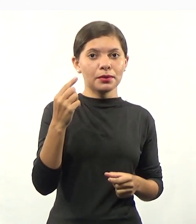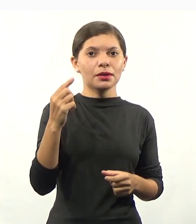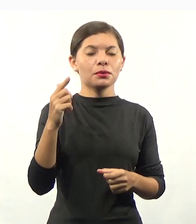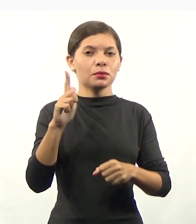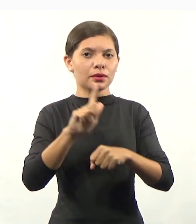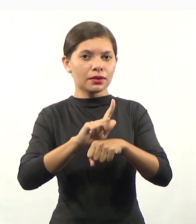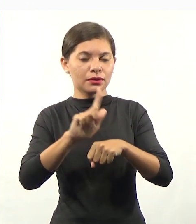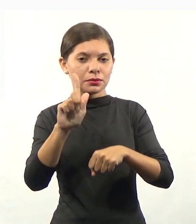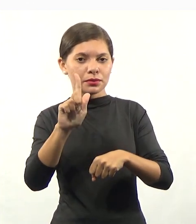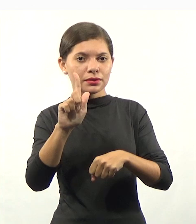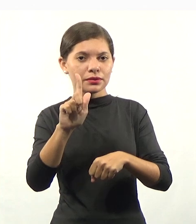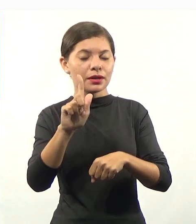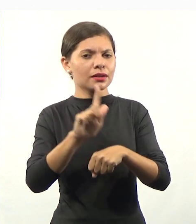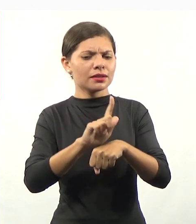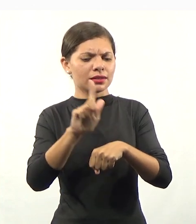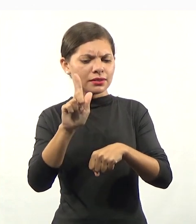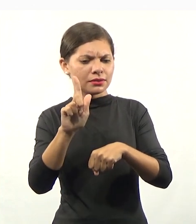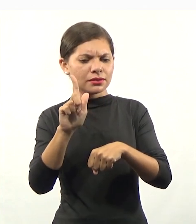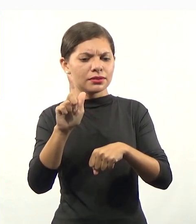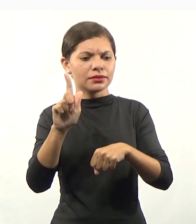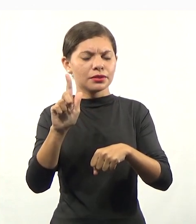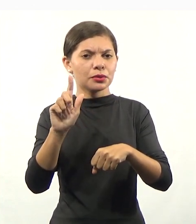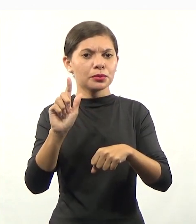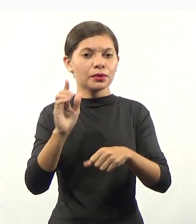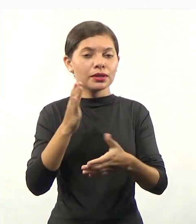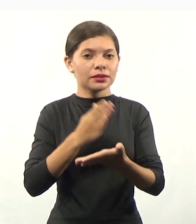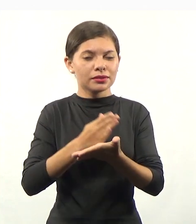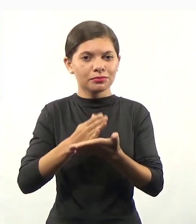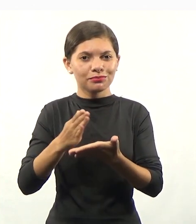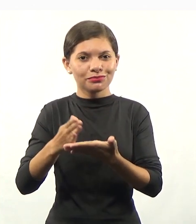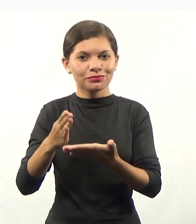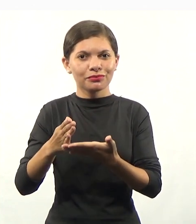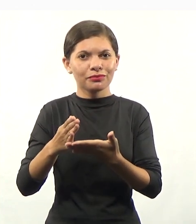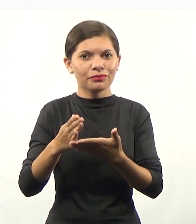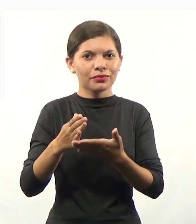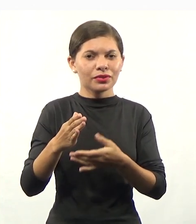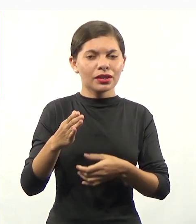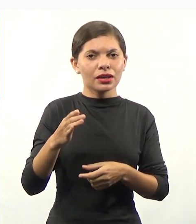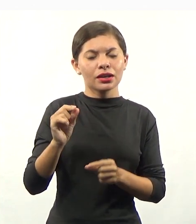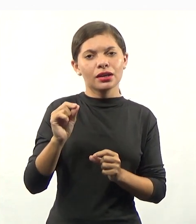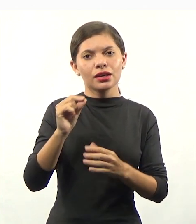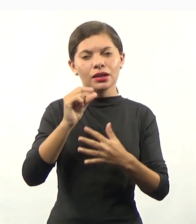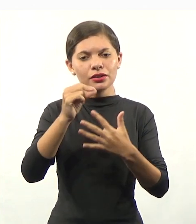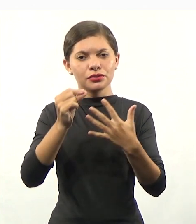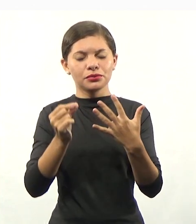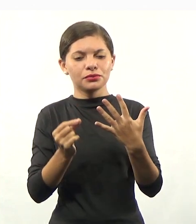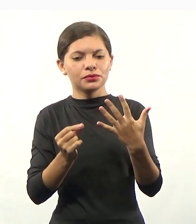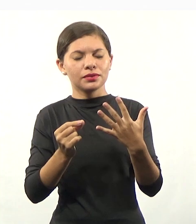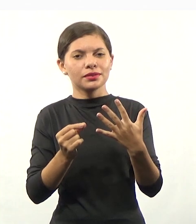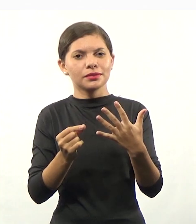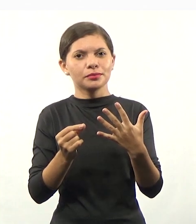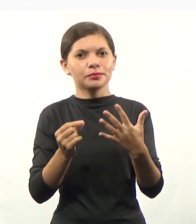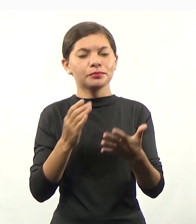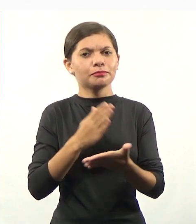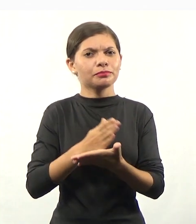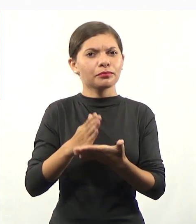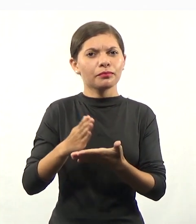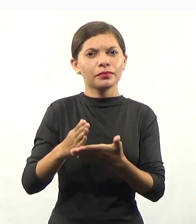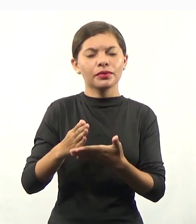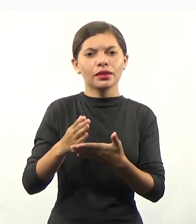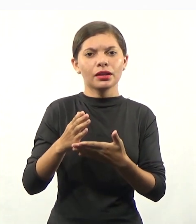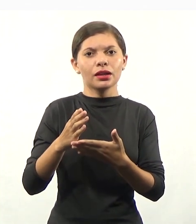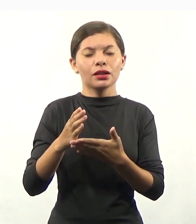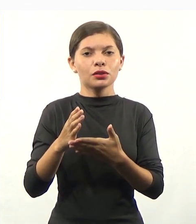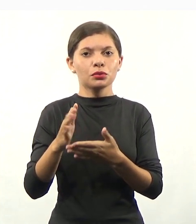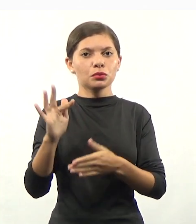que é a graduação, e essa graduação, ela vai estar dividida em alguns níveis, tá? Os níveis que a graduação tem